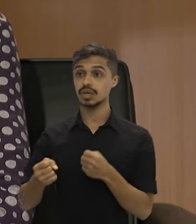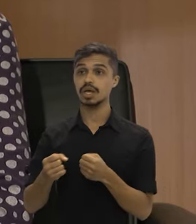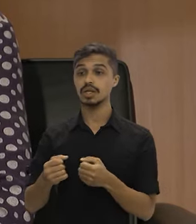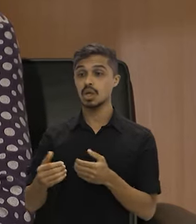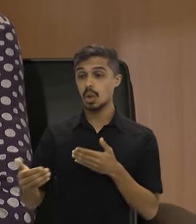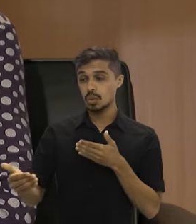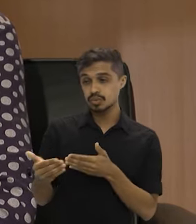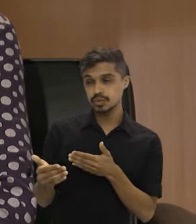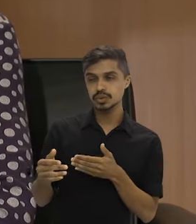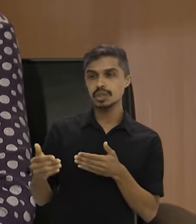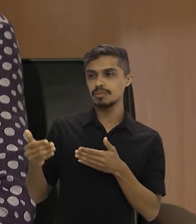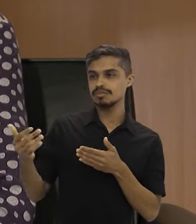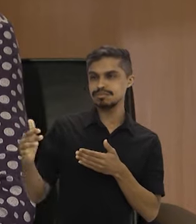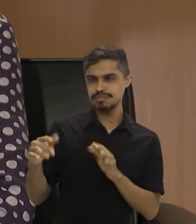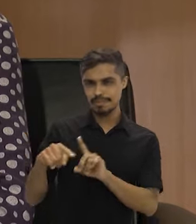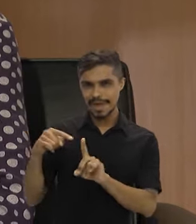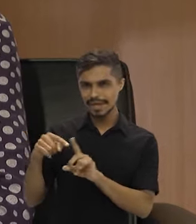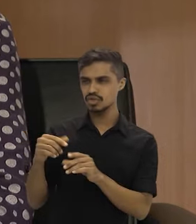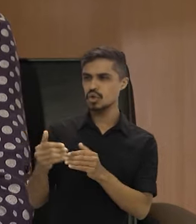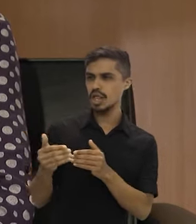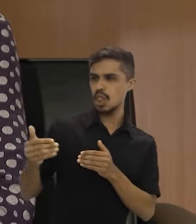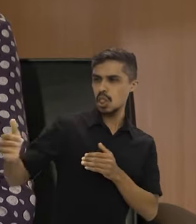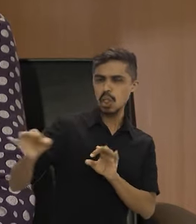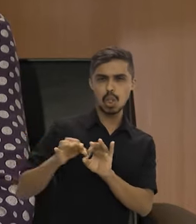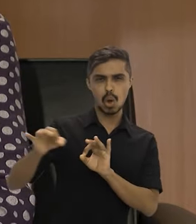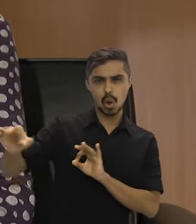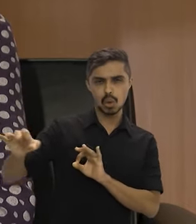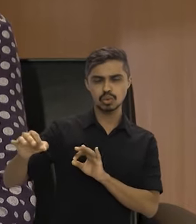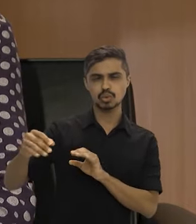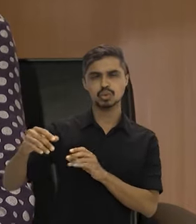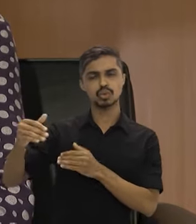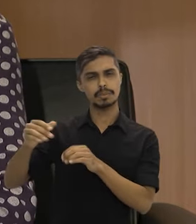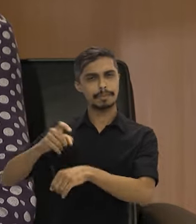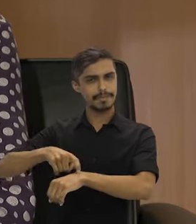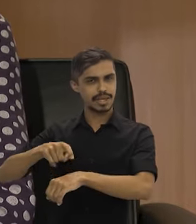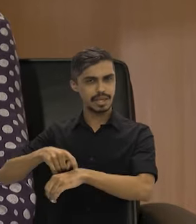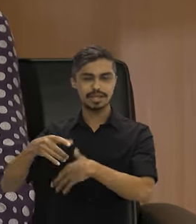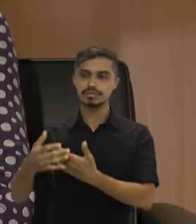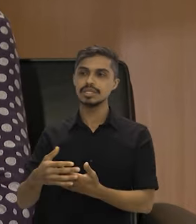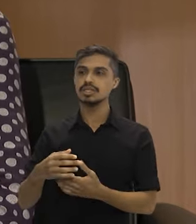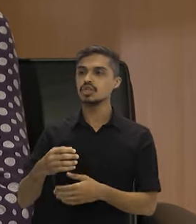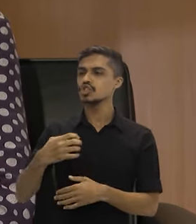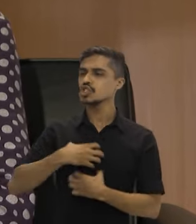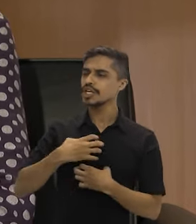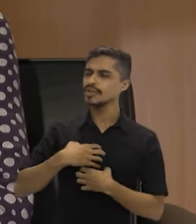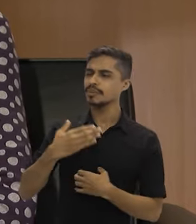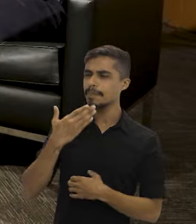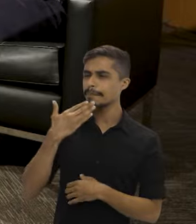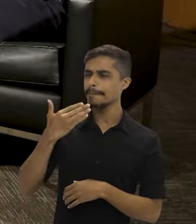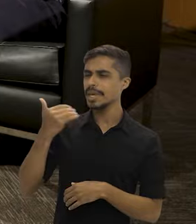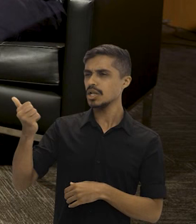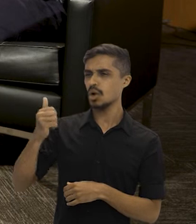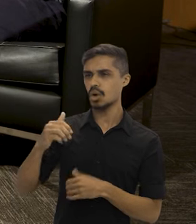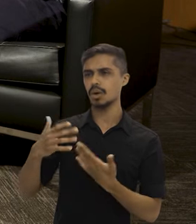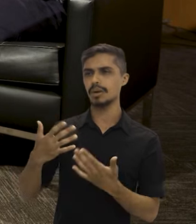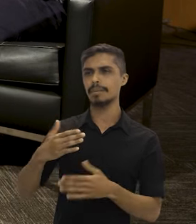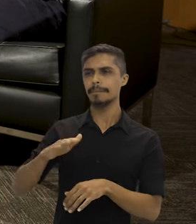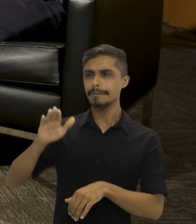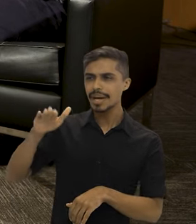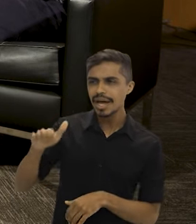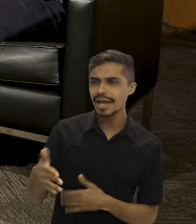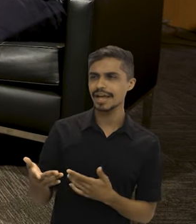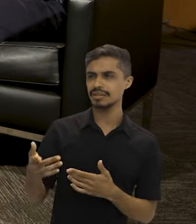as ações a curto prazo, médio prazo e a longo prazo. A senhora acha que é a forma mais barata e rápida de se resolver